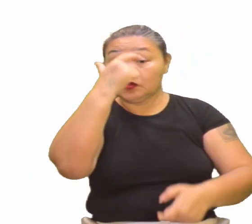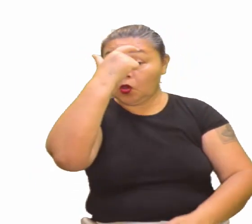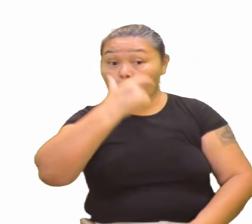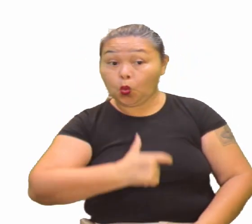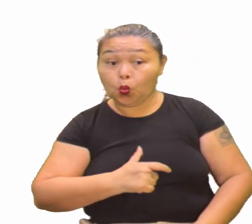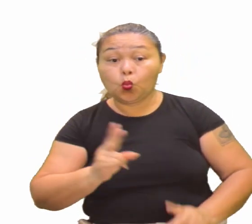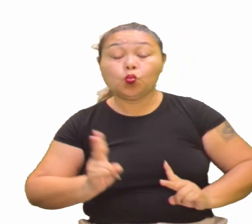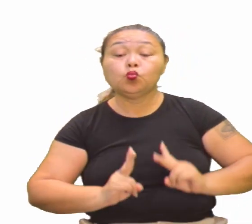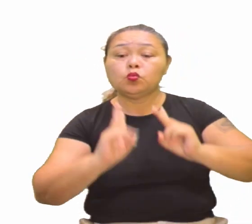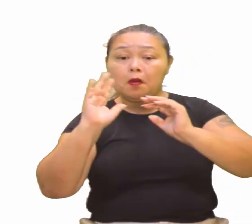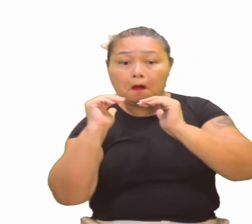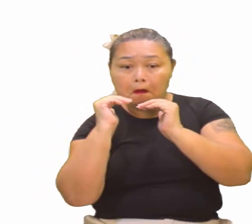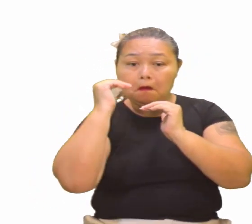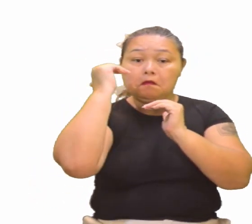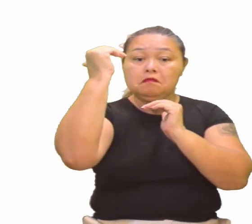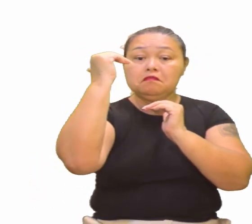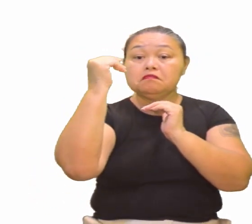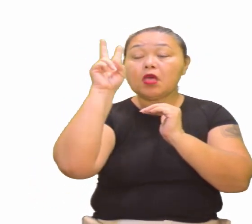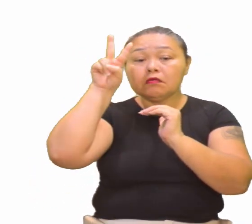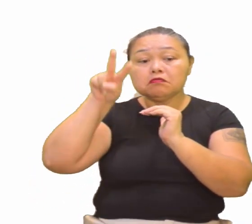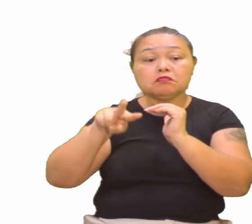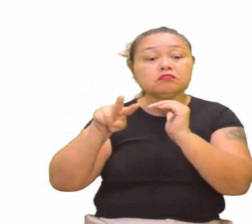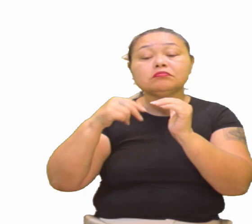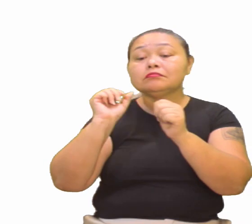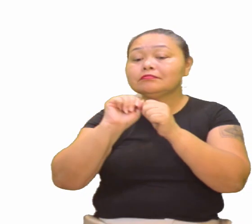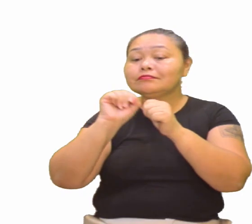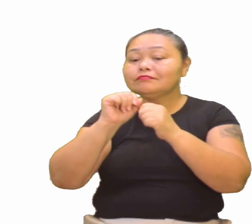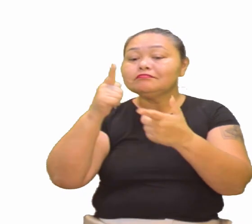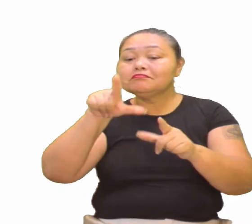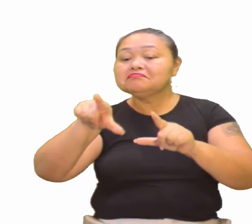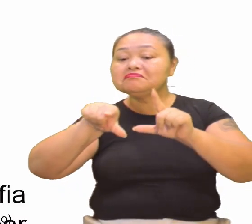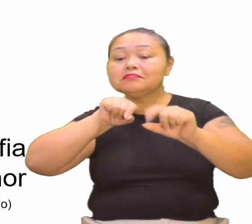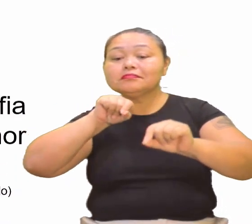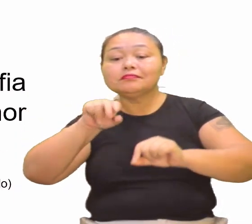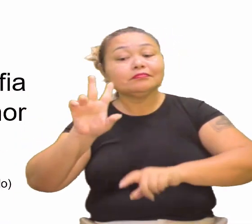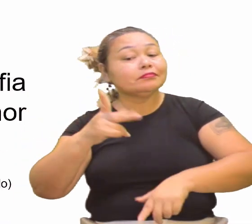homem o valor supremo que vê nele a medida de todas as coisas,